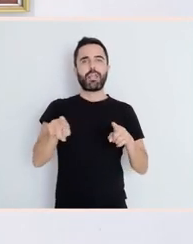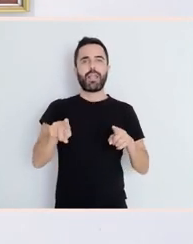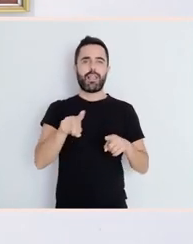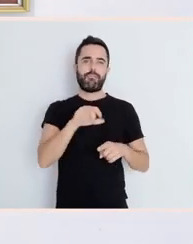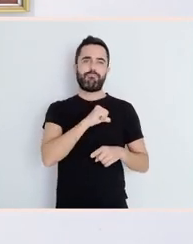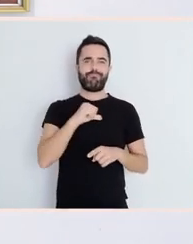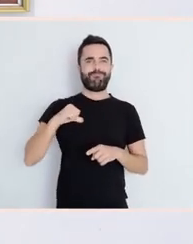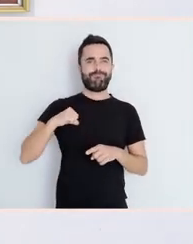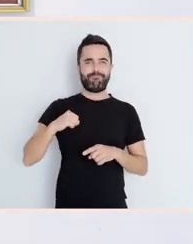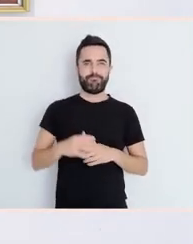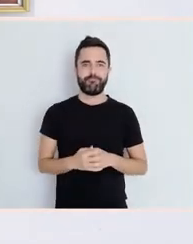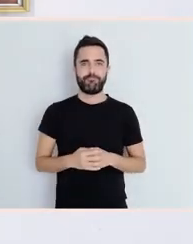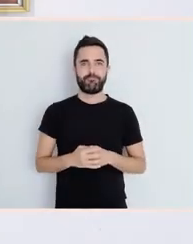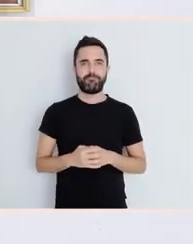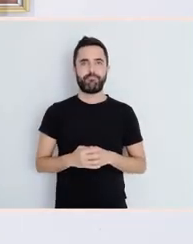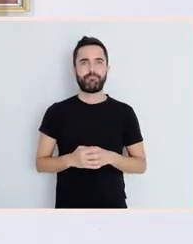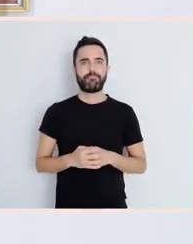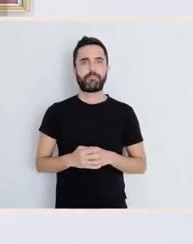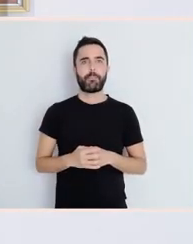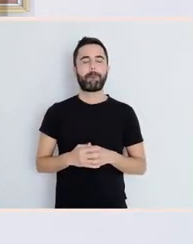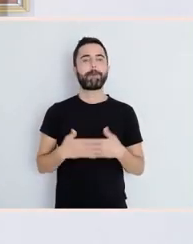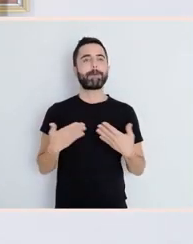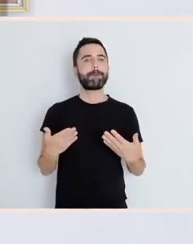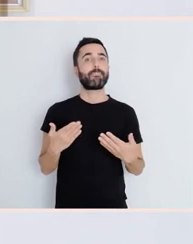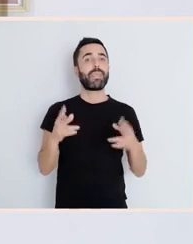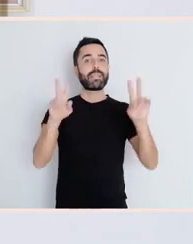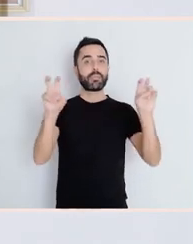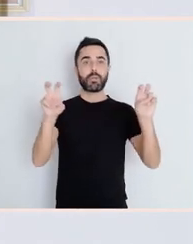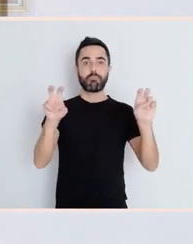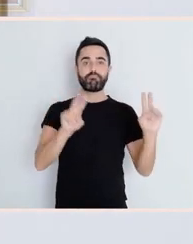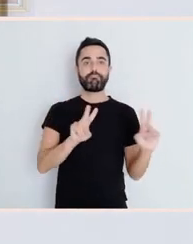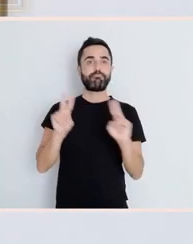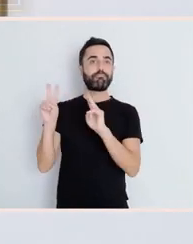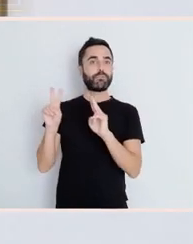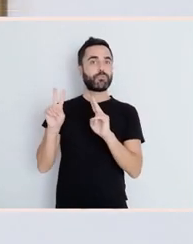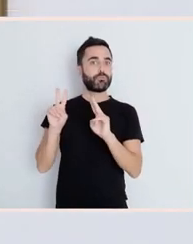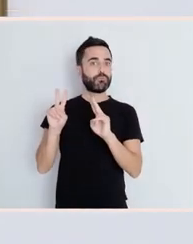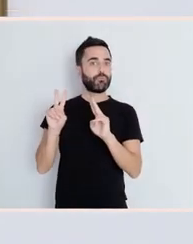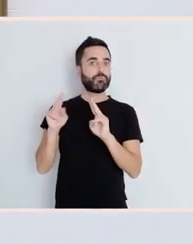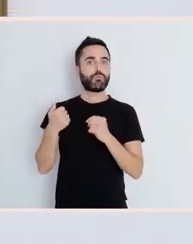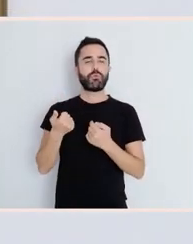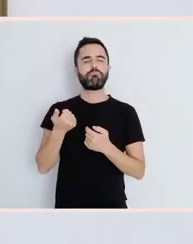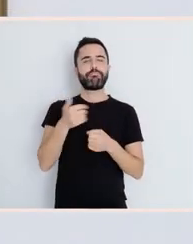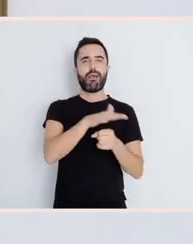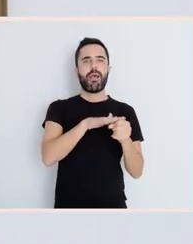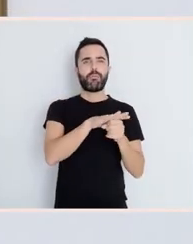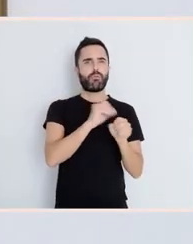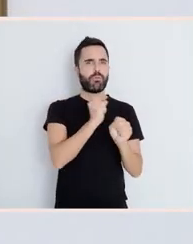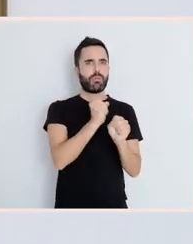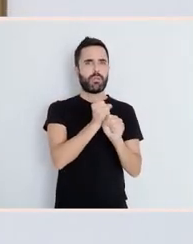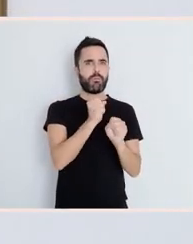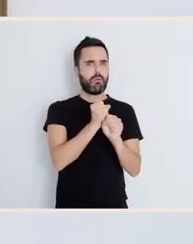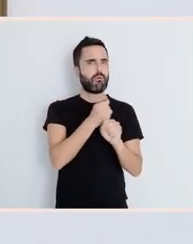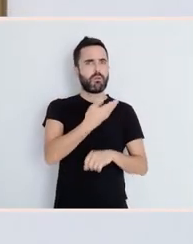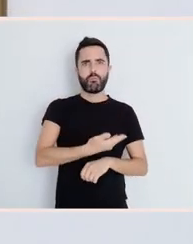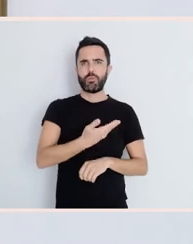independentes. Con respecto ao tema, vemos en Campesiñas para o Lando que está presente o mundo